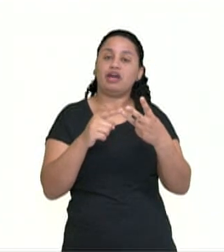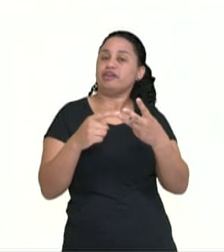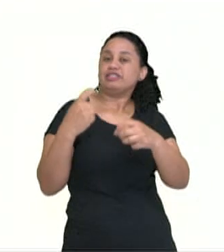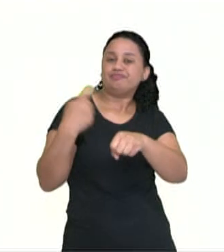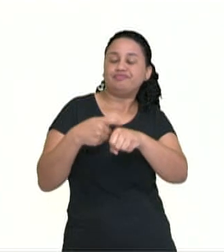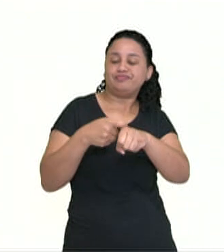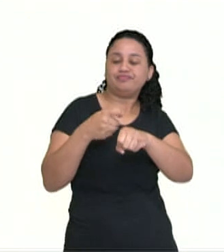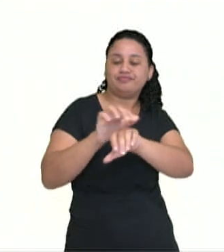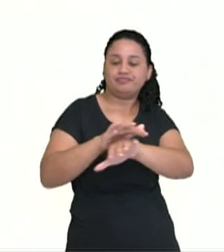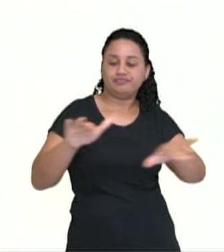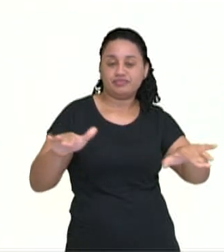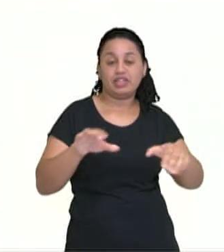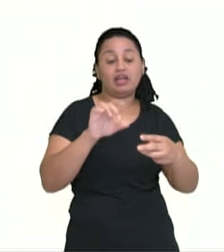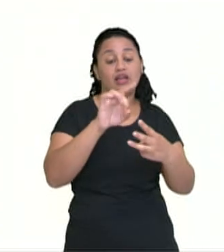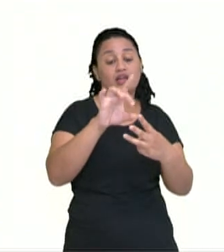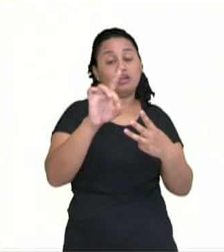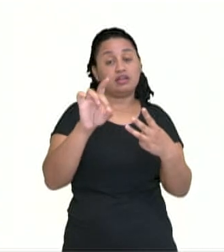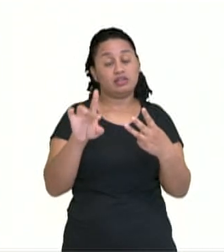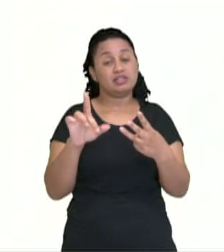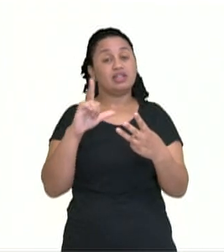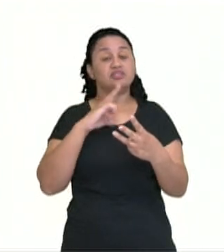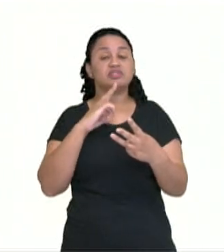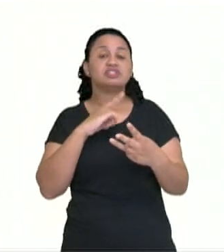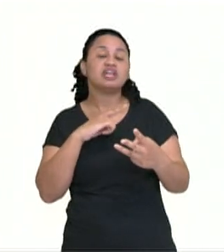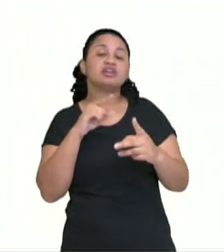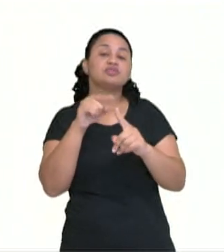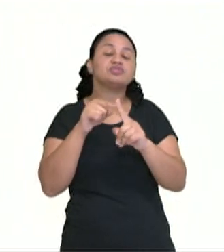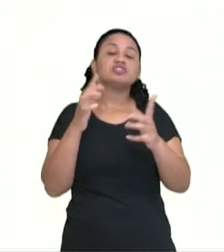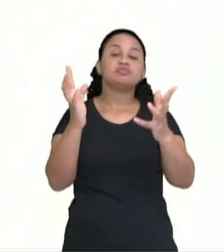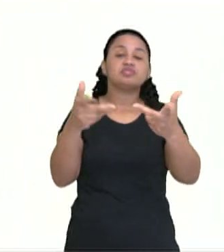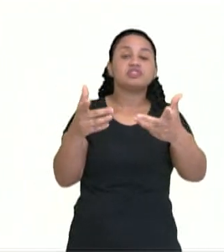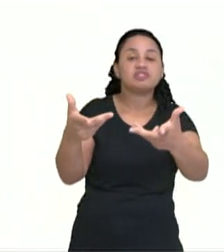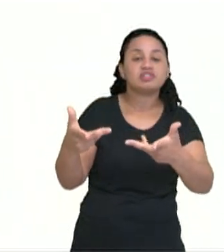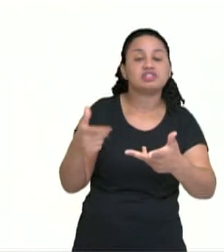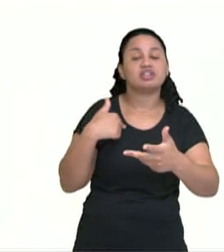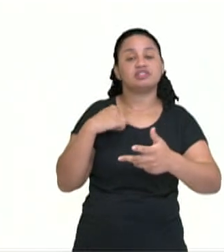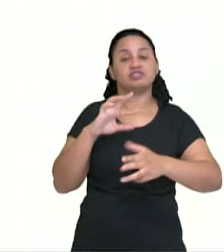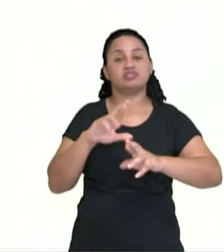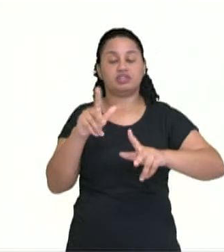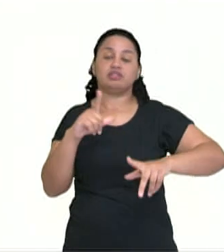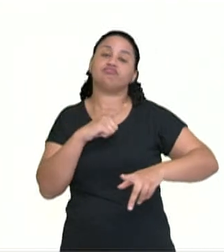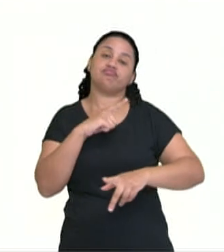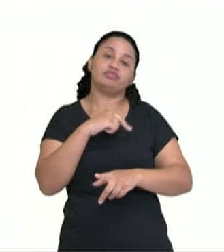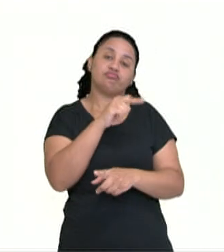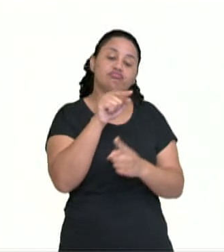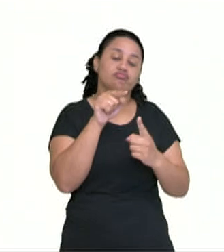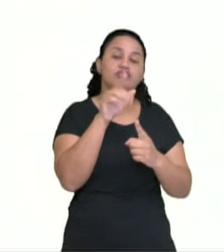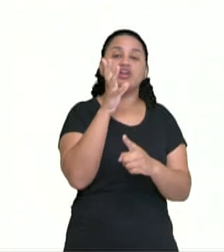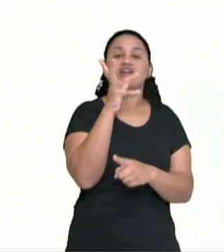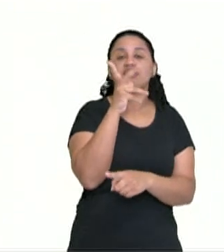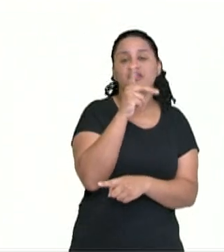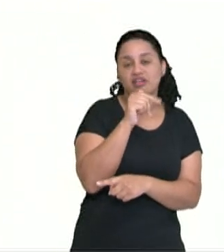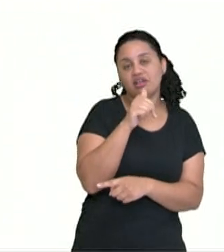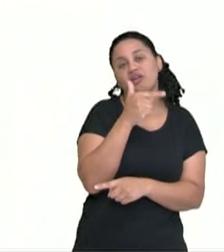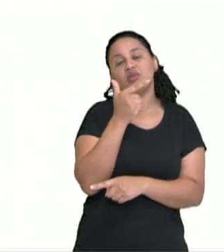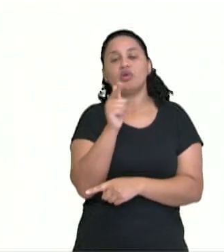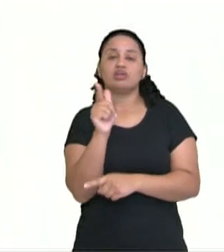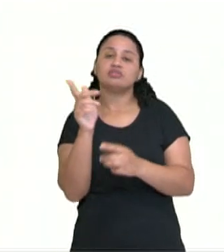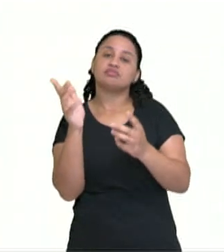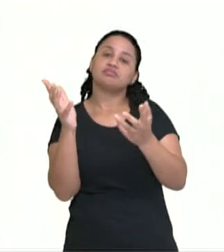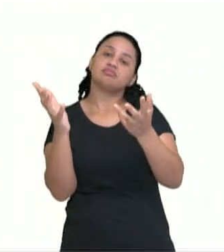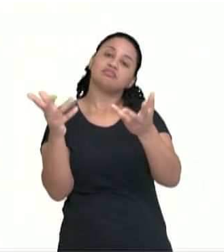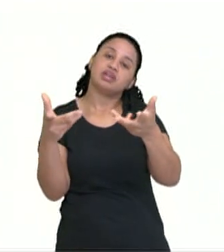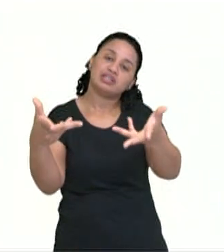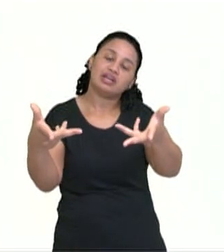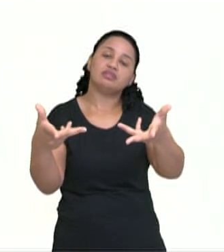Cada quadra, ela tem uma velocidade de jogo. Então, tem uma quadra que é mais lenta o jogo, tem